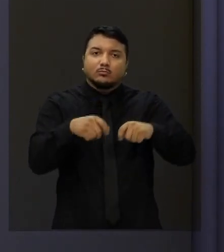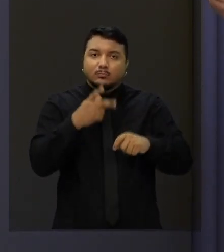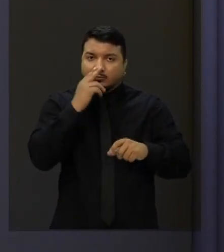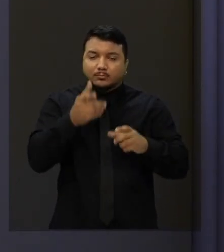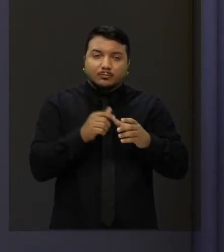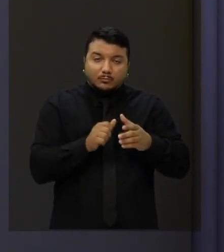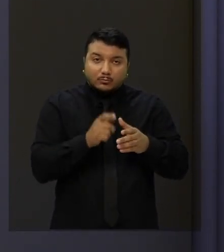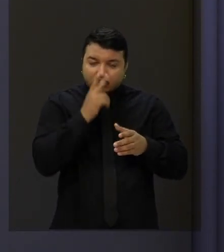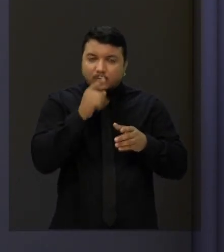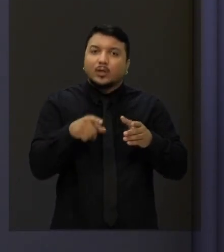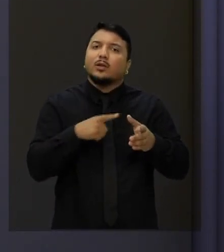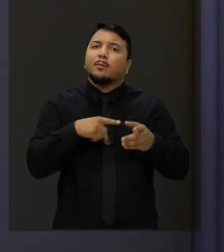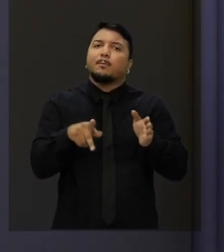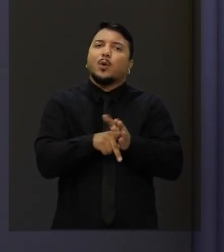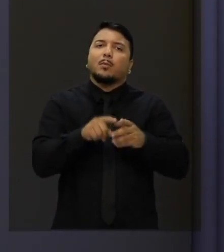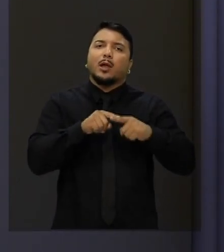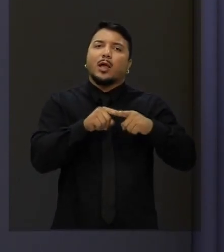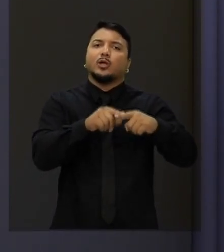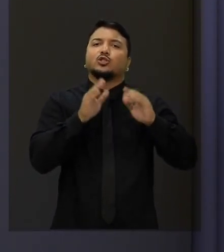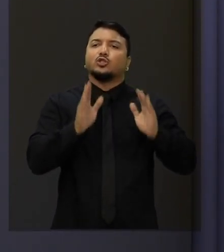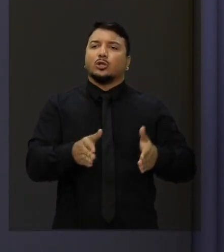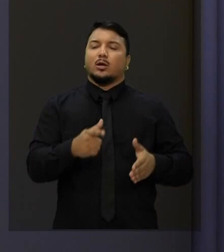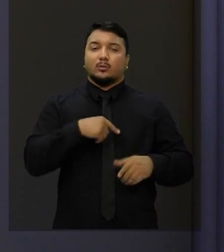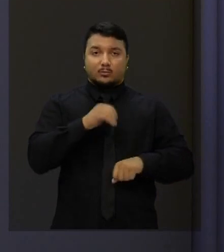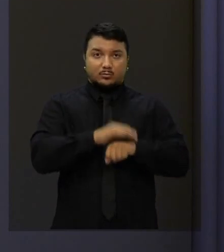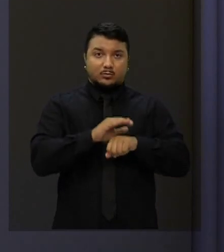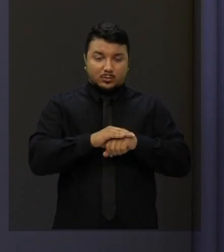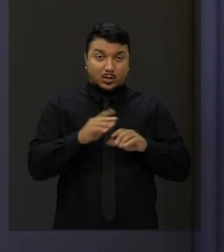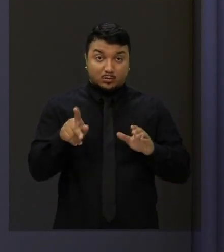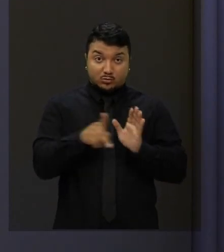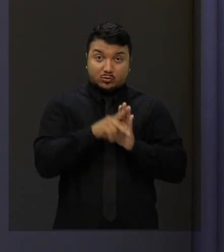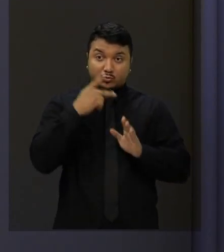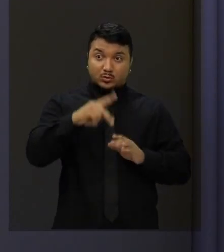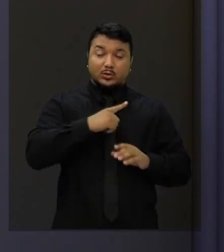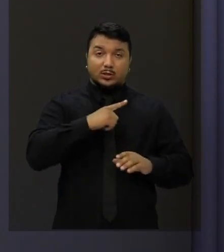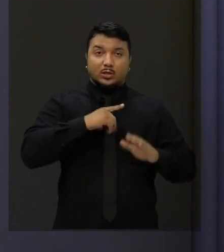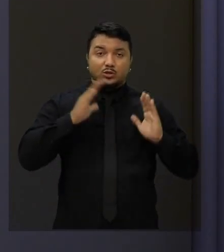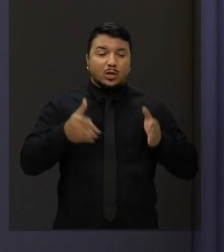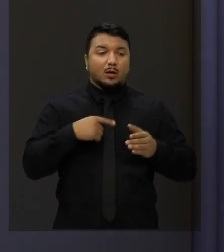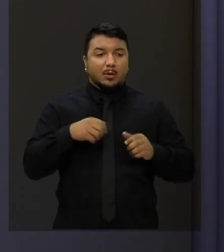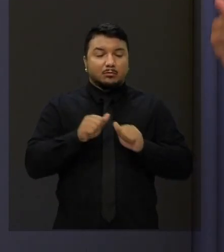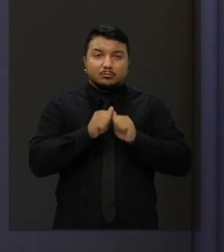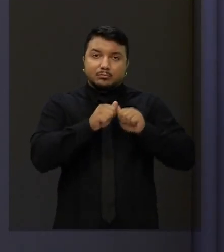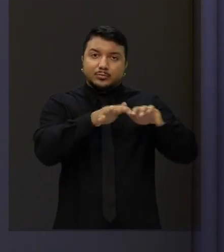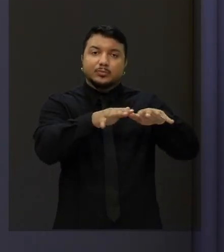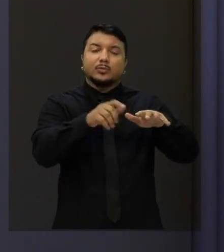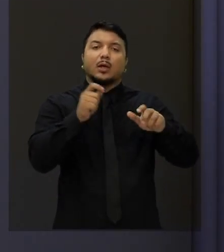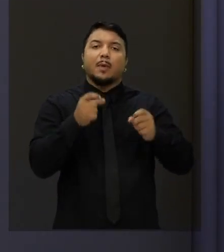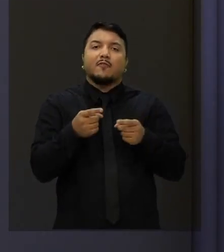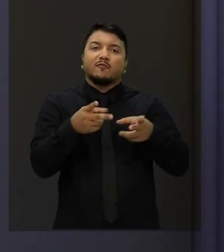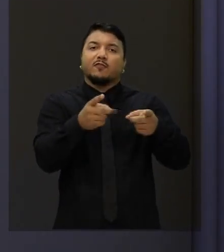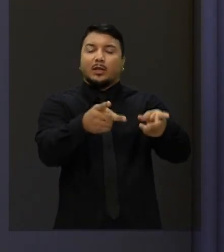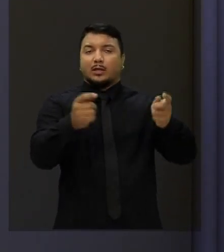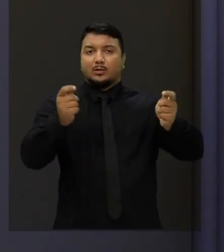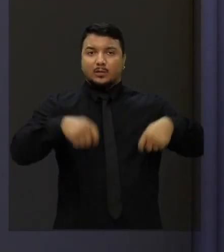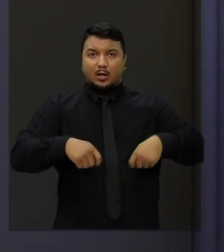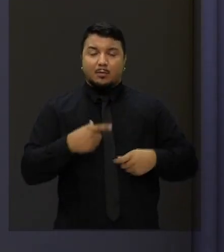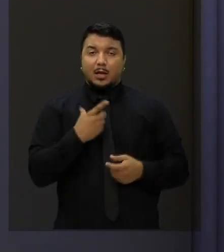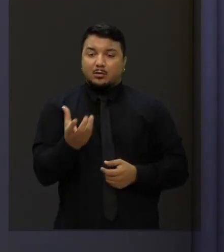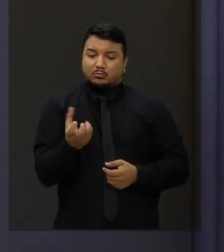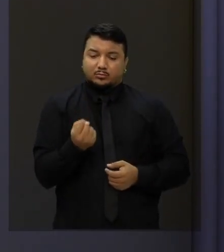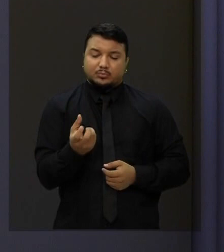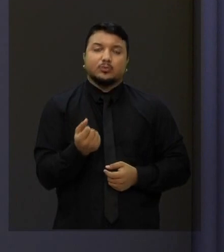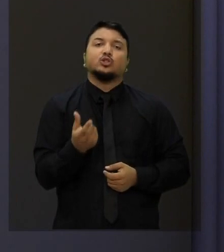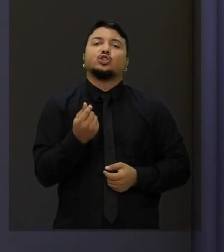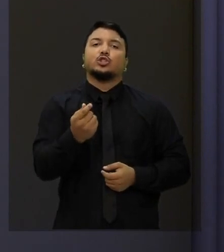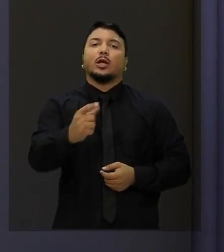usina na rede que já existe. Você vai produzir na sua pequena propriedade, vai colocar na rede e você vai vender para essa usina. Você vai ganhar dinheiro,